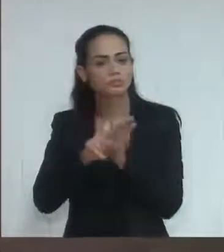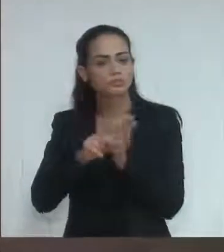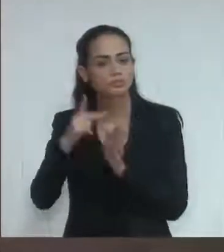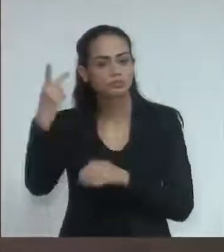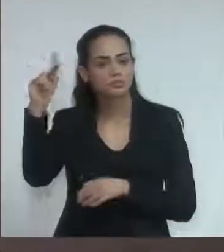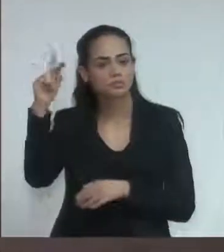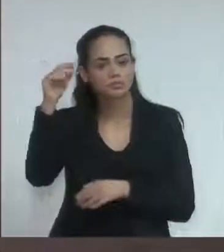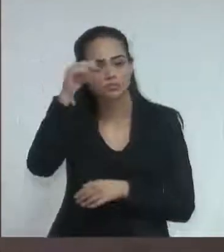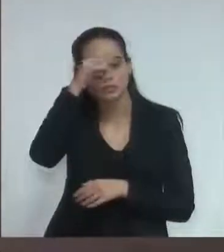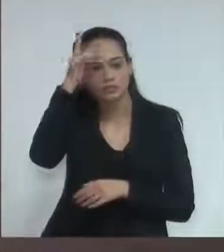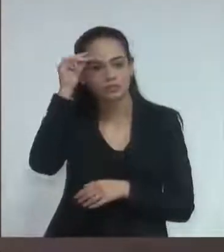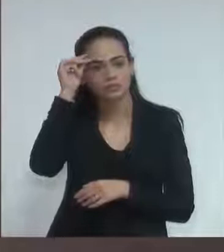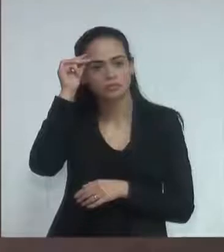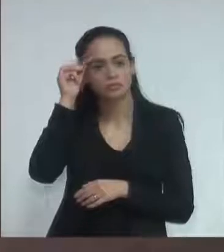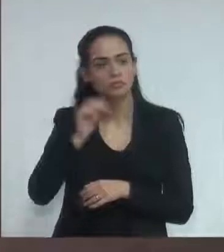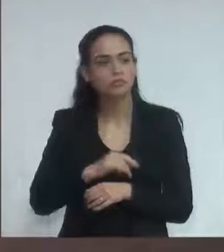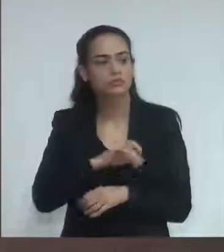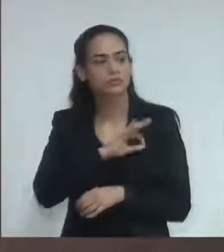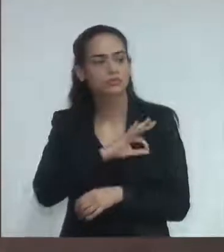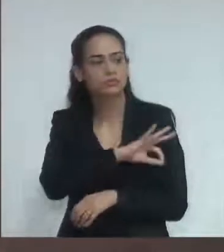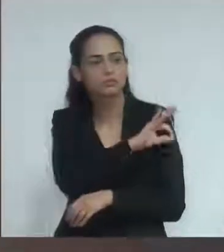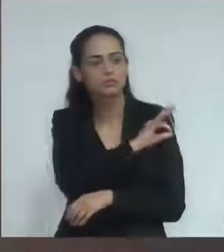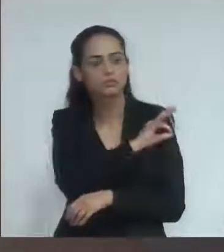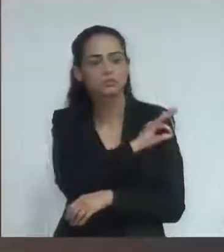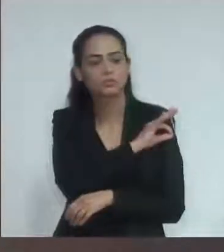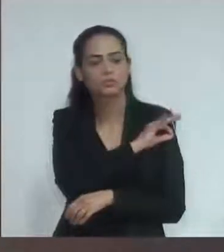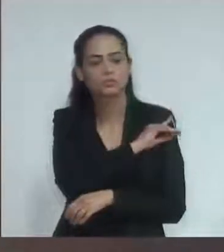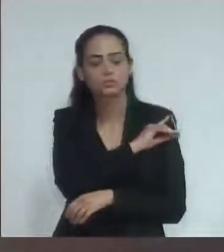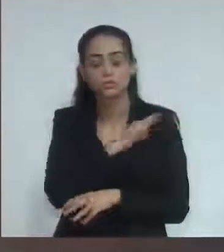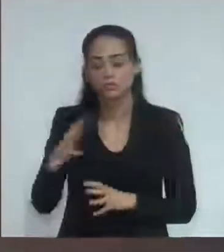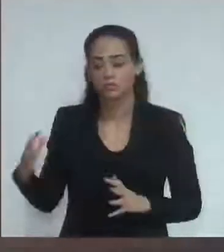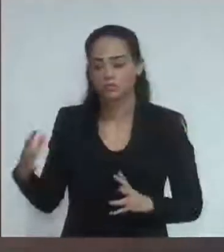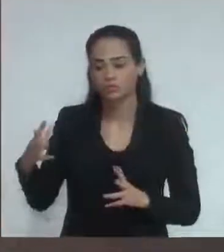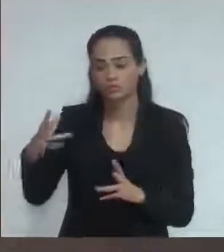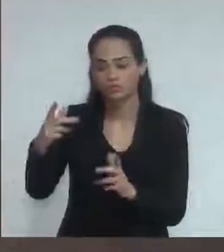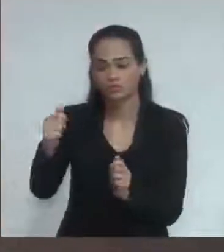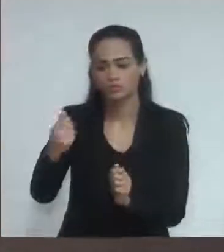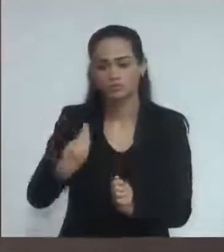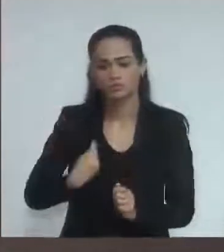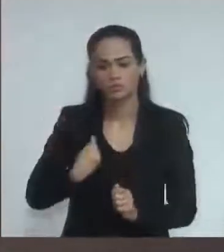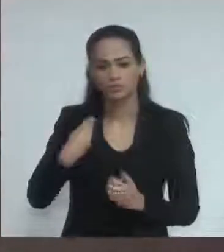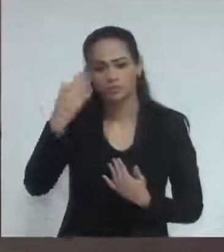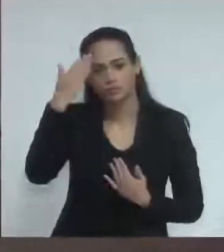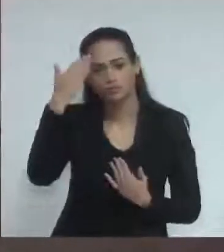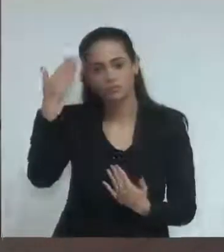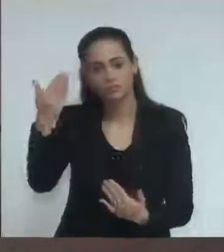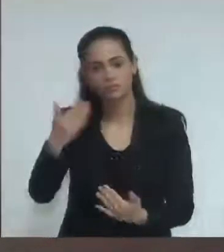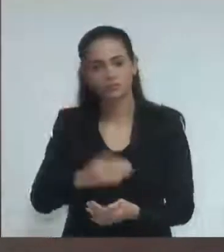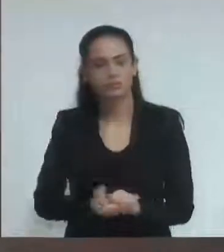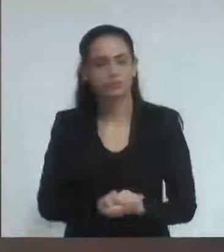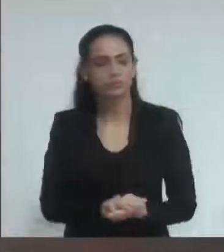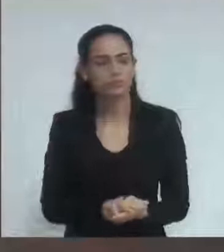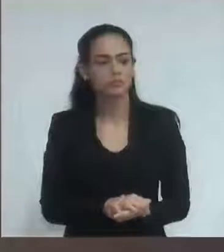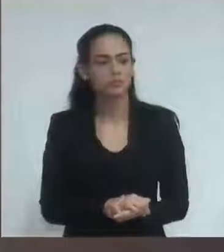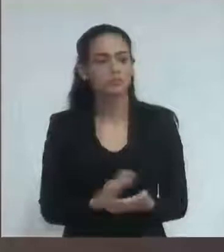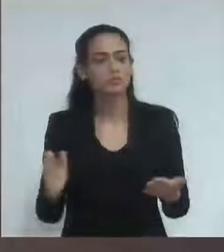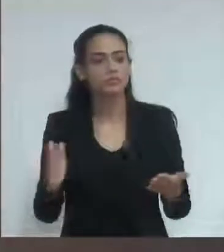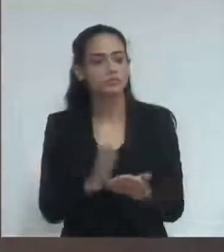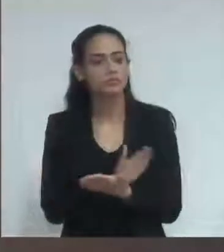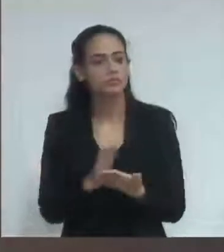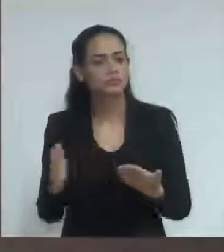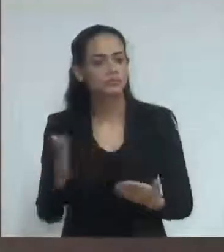Guarda Municipal, obrigado pela presença. Alguns amigos.